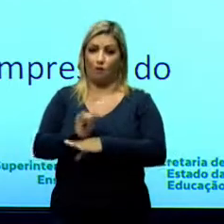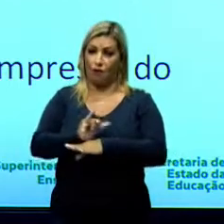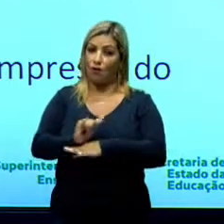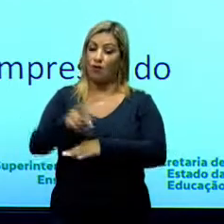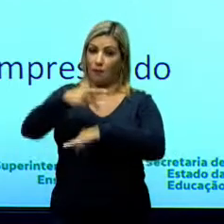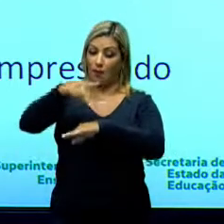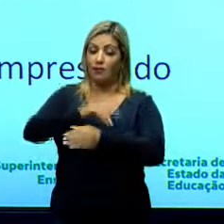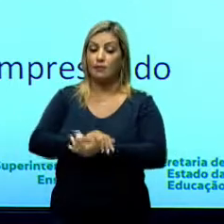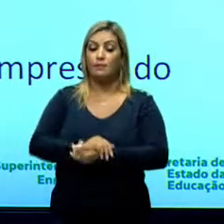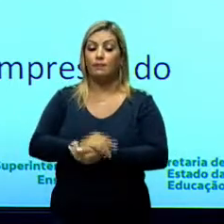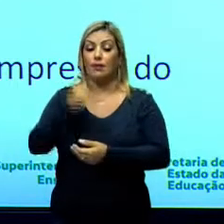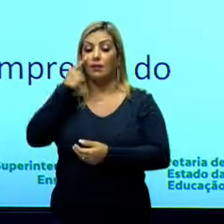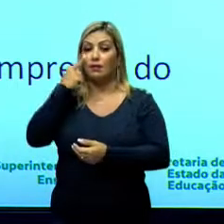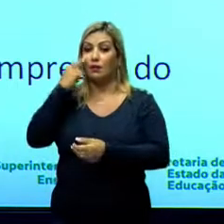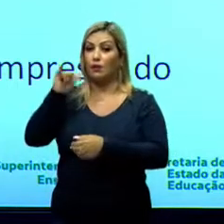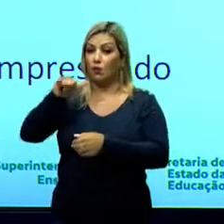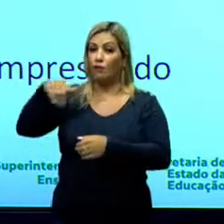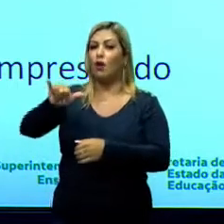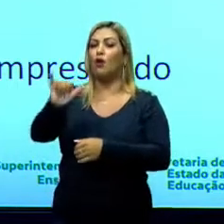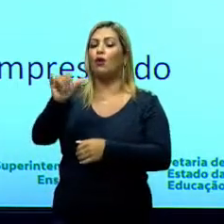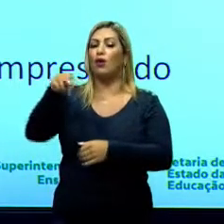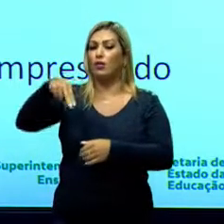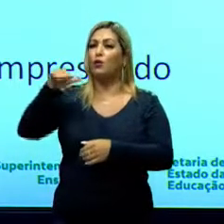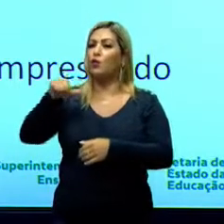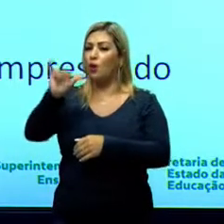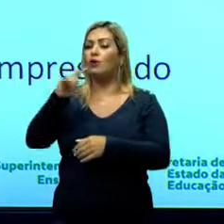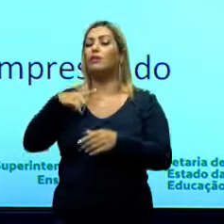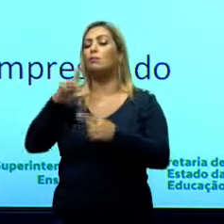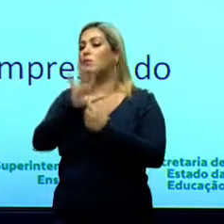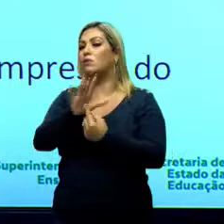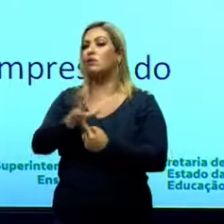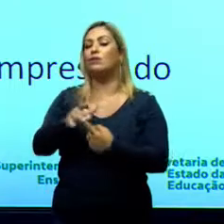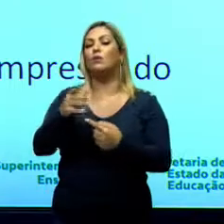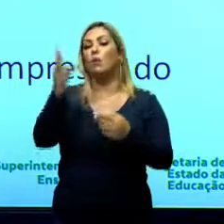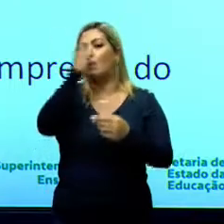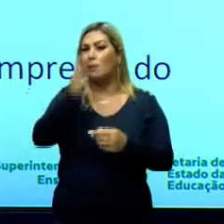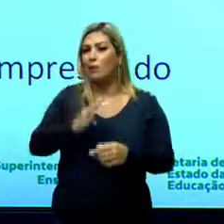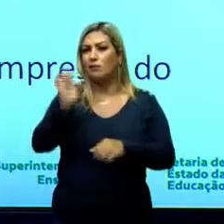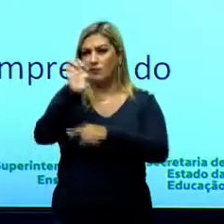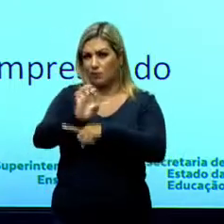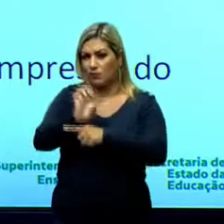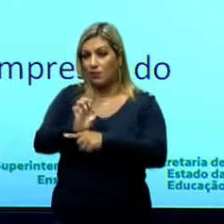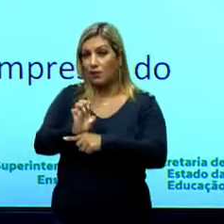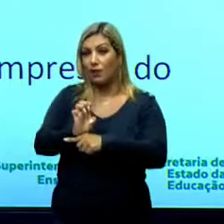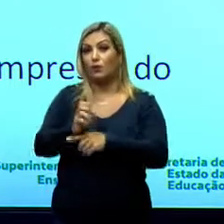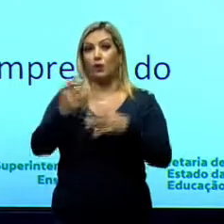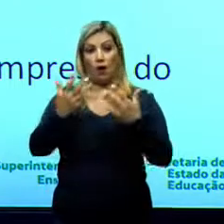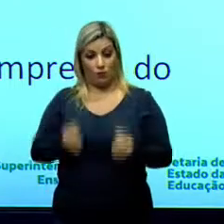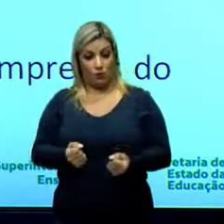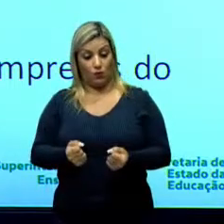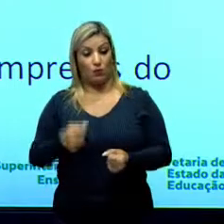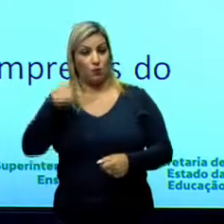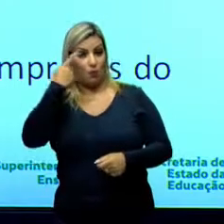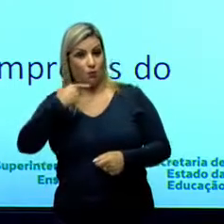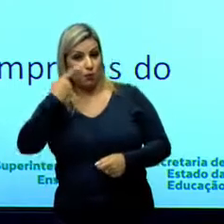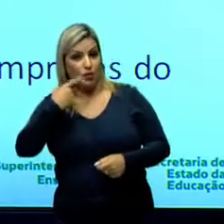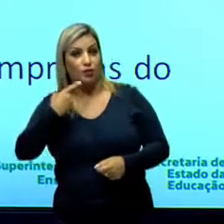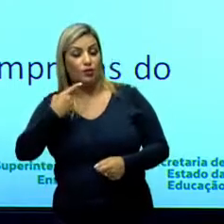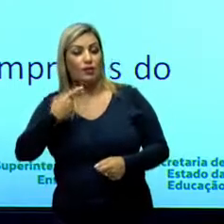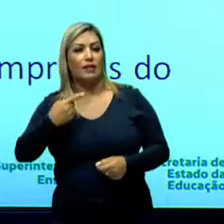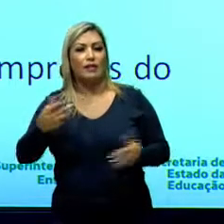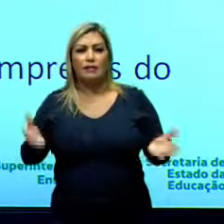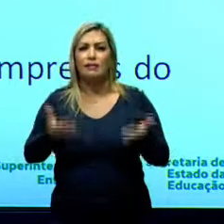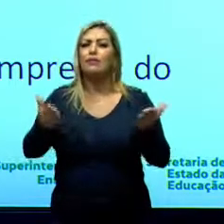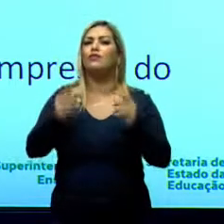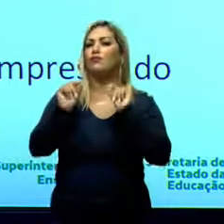o Estado brasileiro assume, a partir de 1930, uma política de incentivo A. Gente, o Brasil,